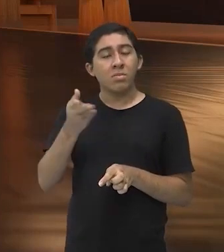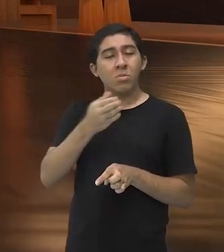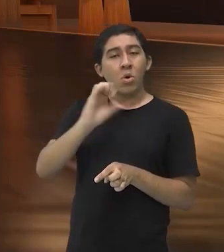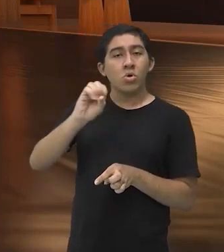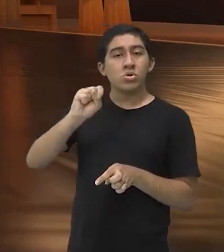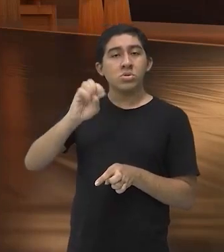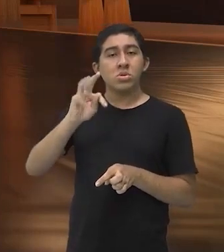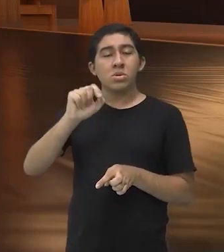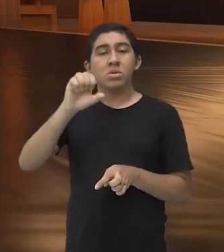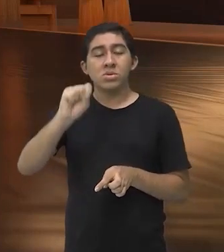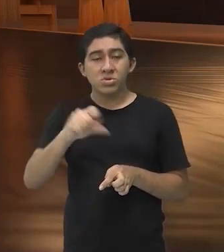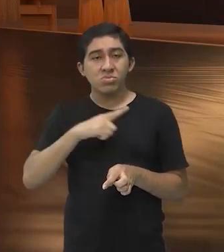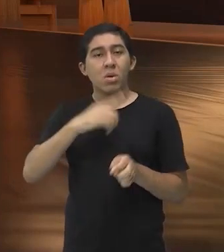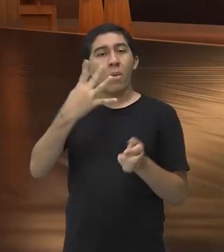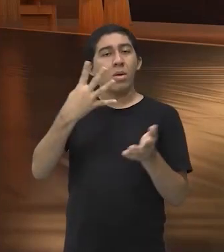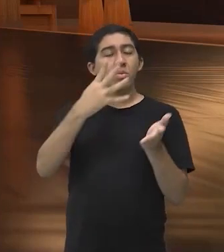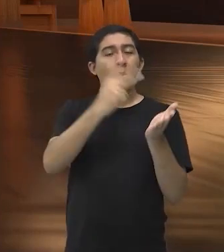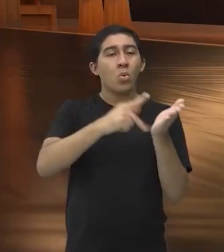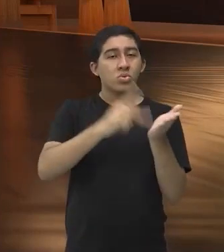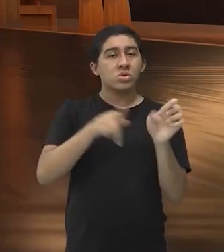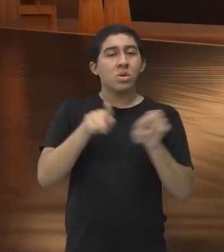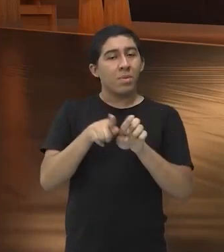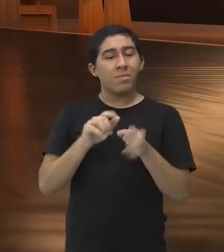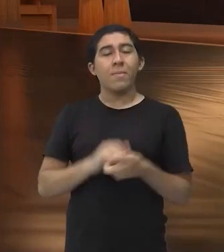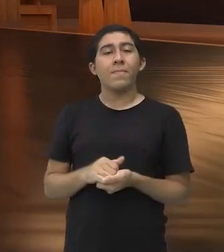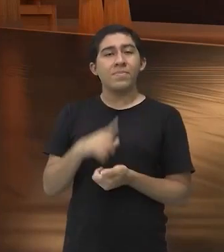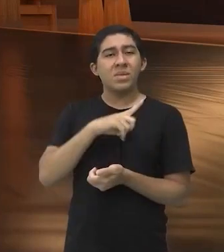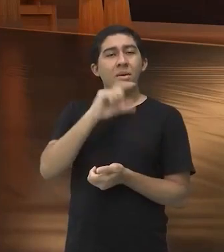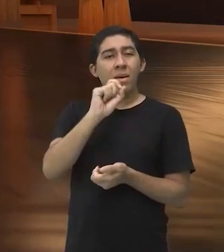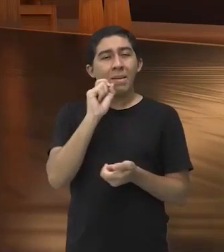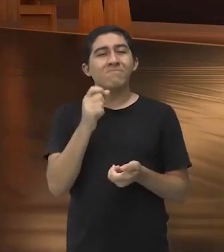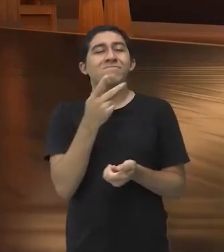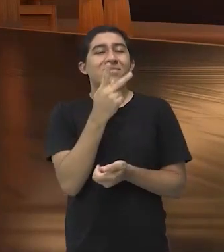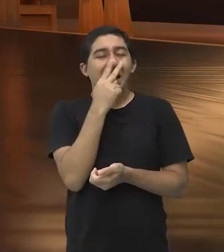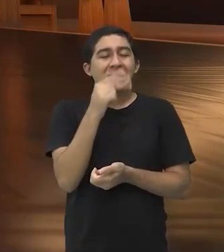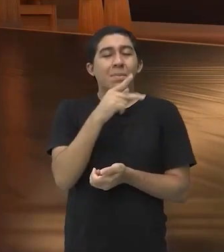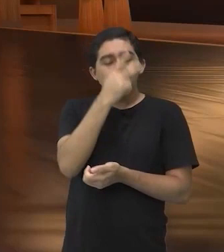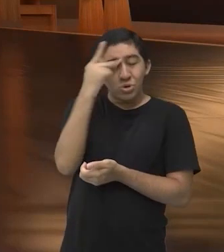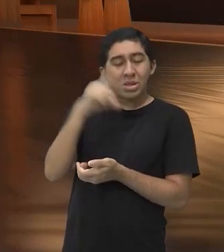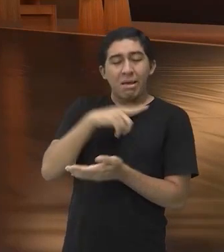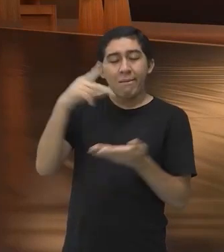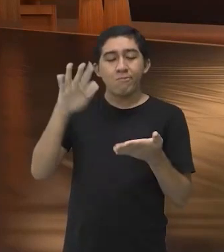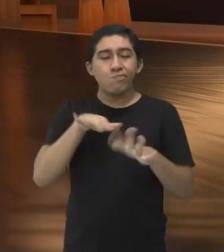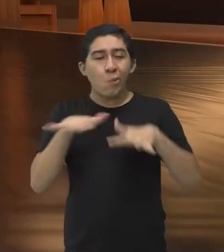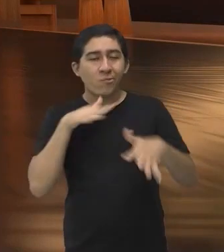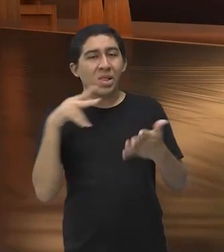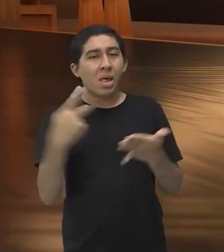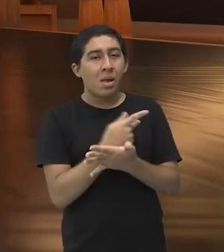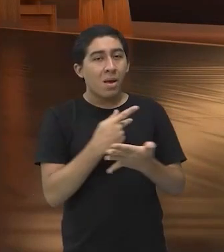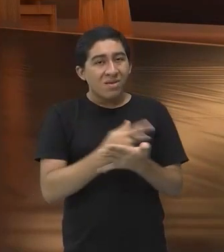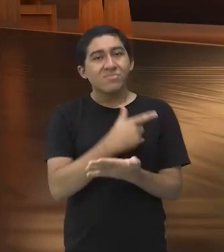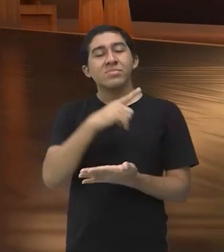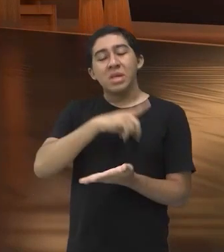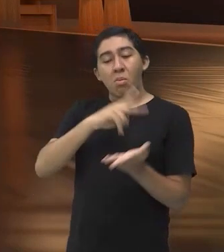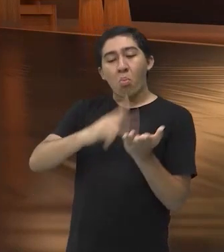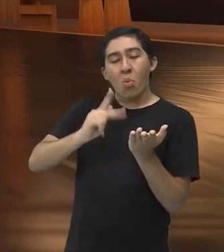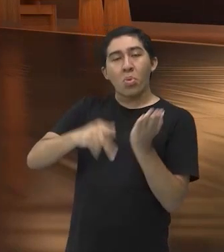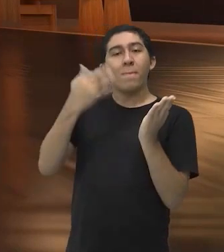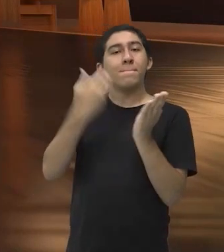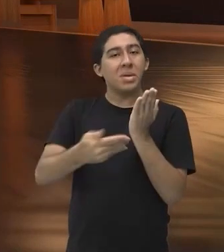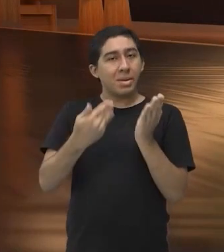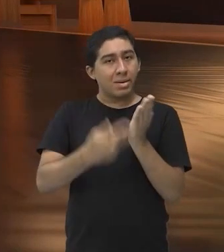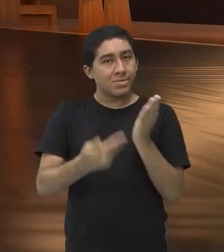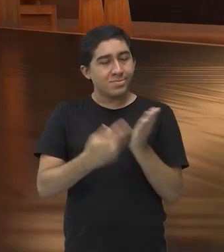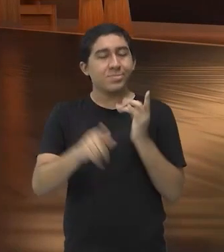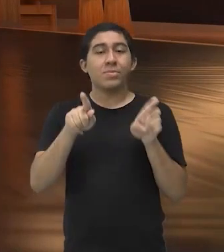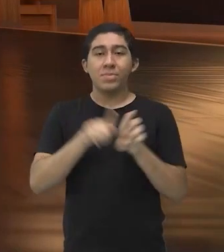vão aí alterar essa pontuação. As punições também são responsáveis por mexer ali na pontuação dos